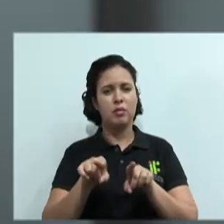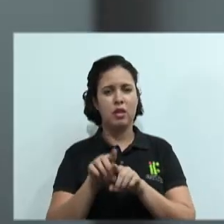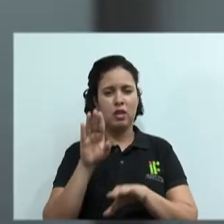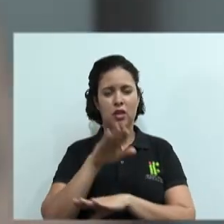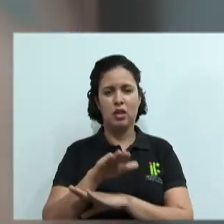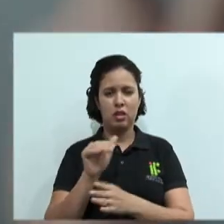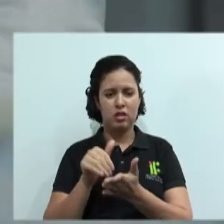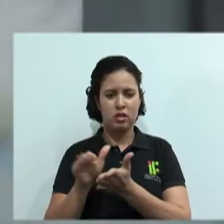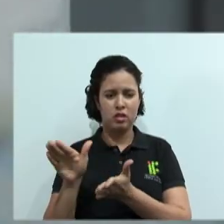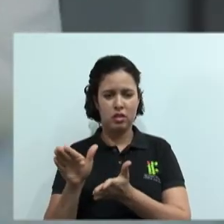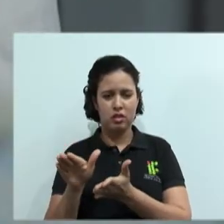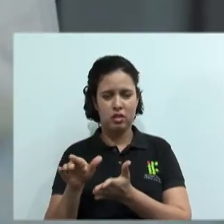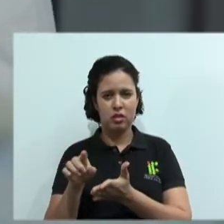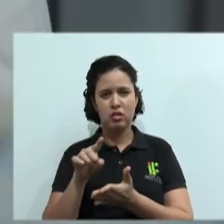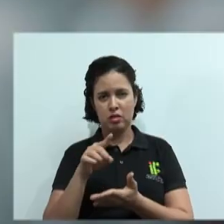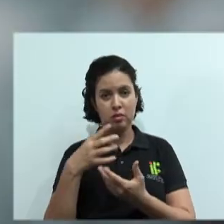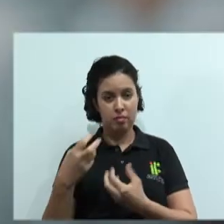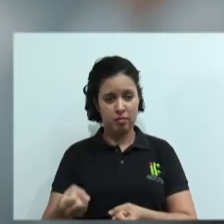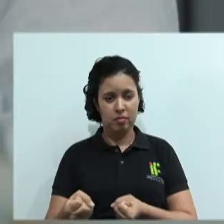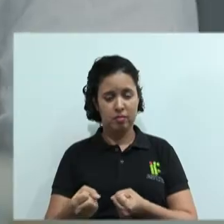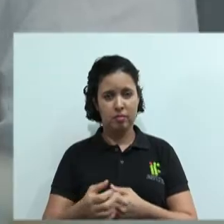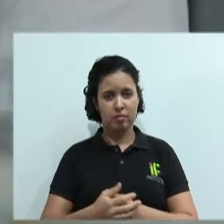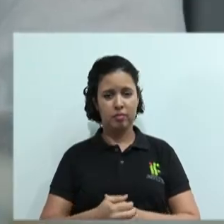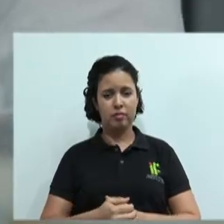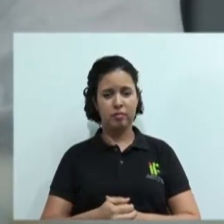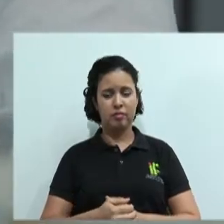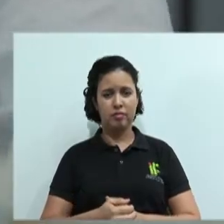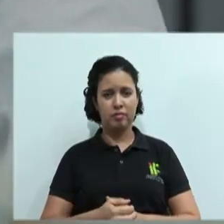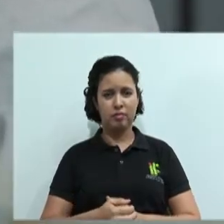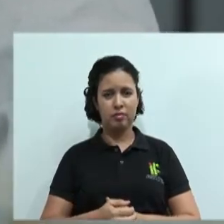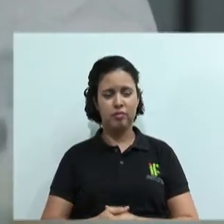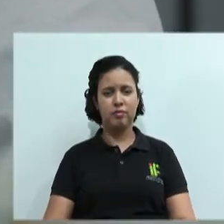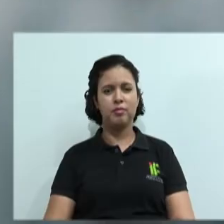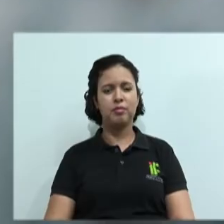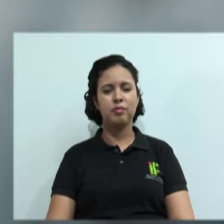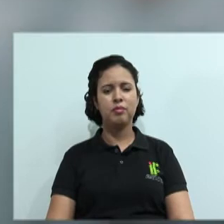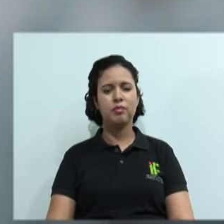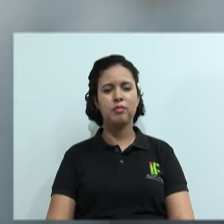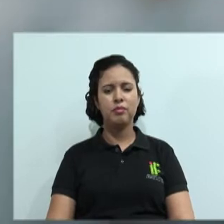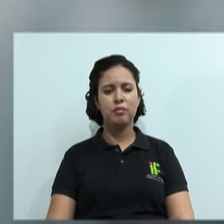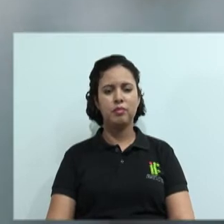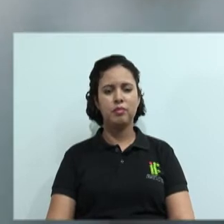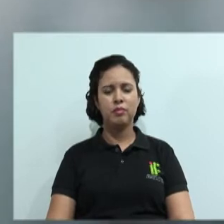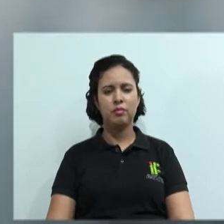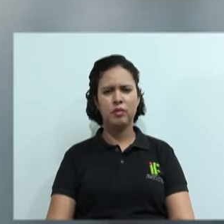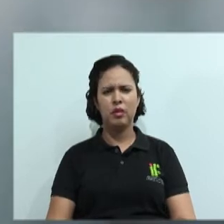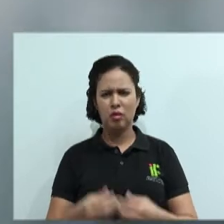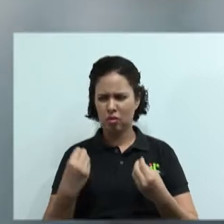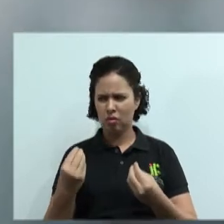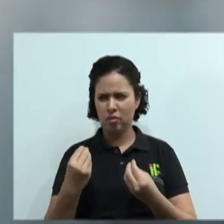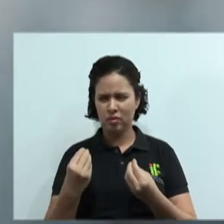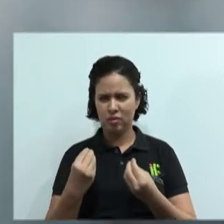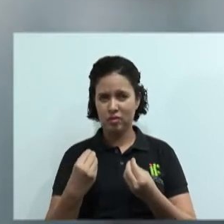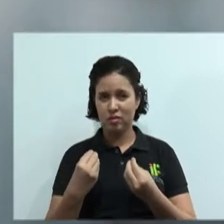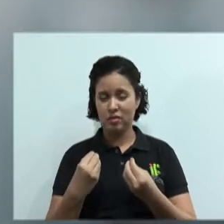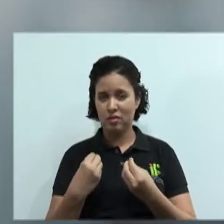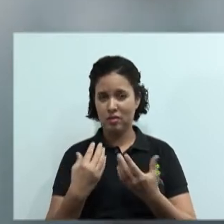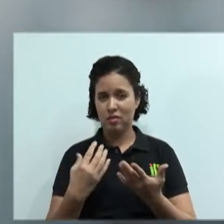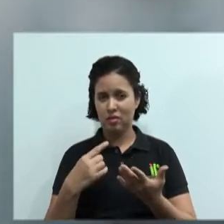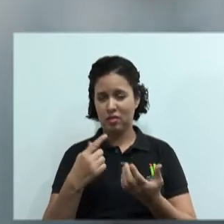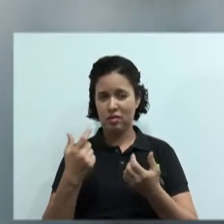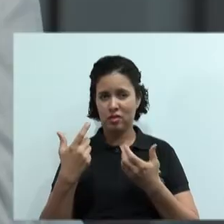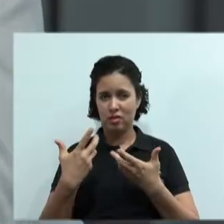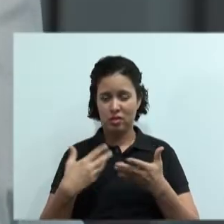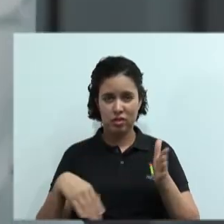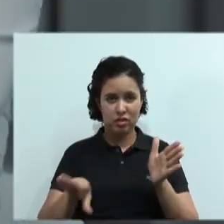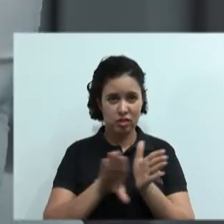não. E aí, o senhor quebra essa pra mim? O senhor é do Rocha. Como é que é, Matheus? Você acabou